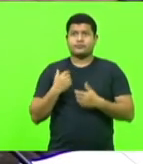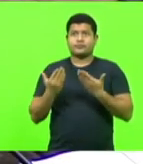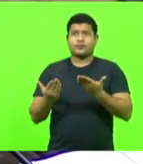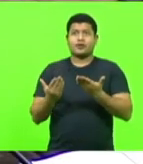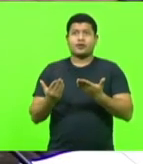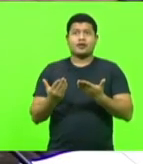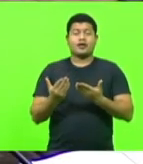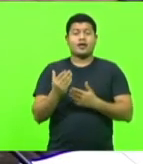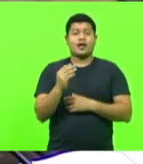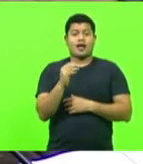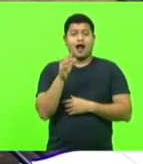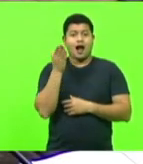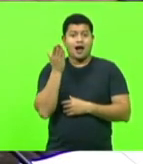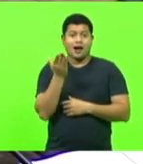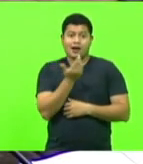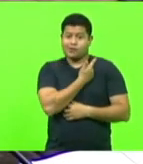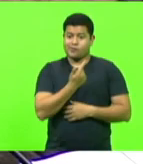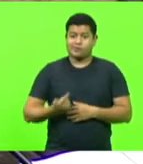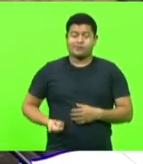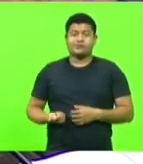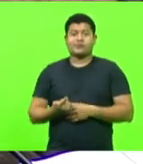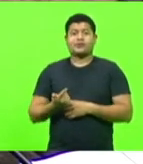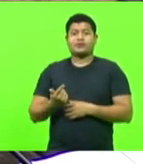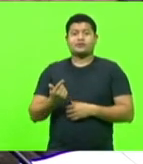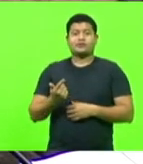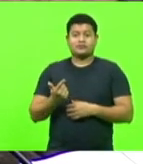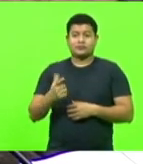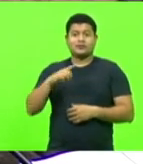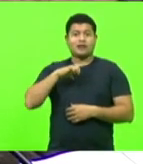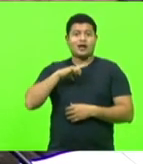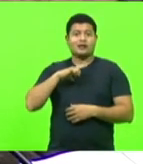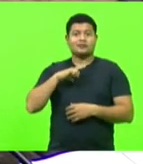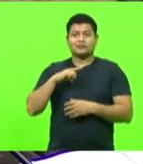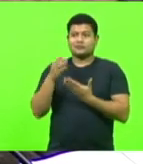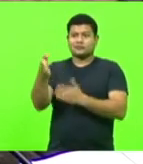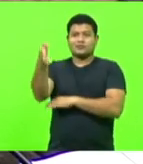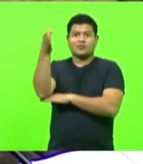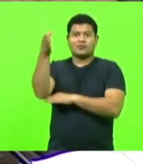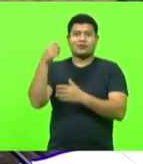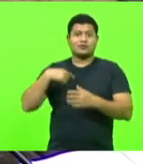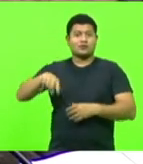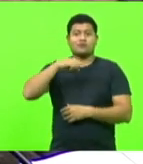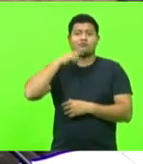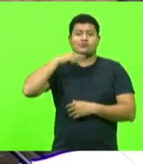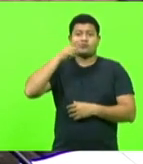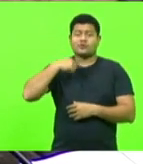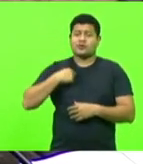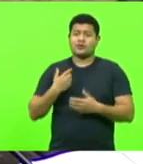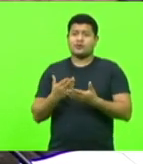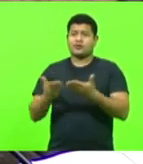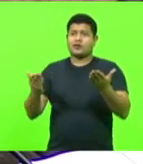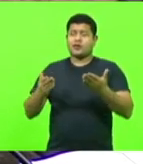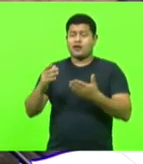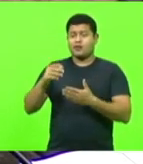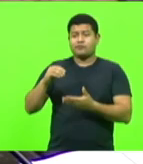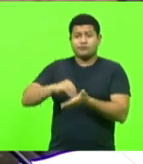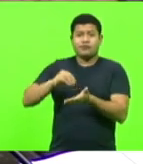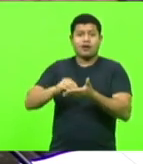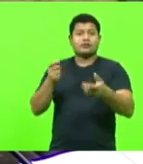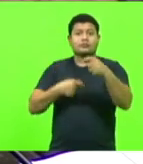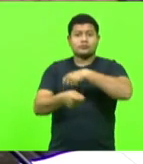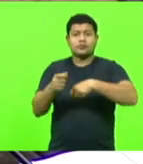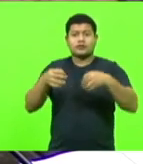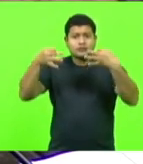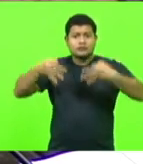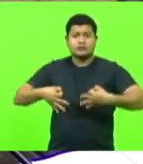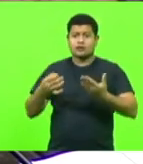Catarina, o governo administra um hotel. Nós não conseguimos administrar direitos nossos hospitais, nossas escolas, não